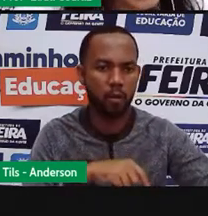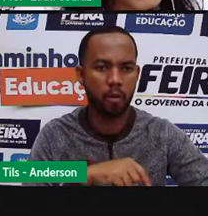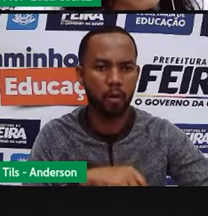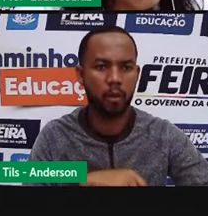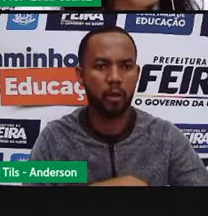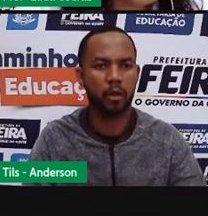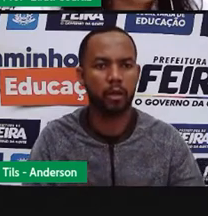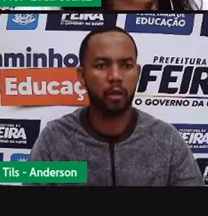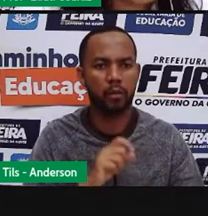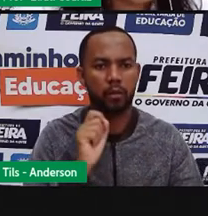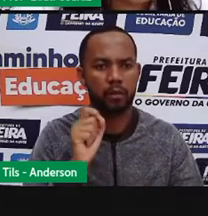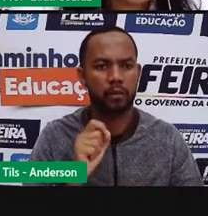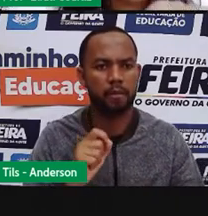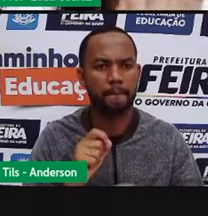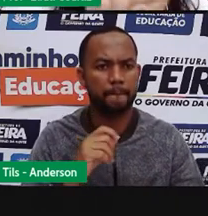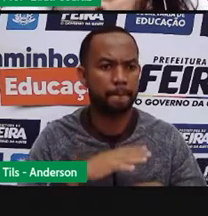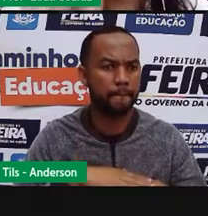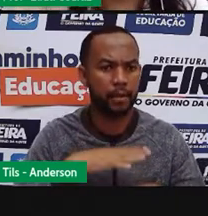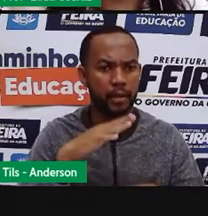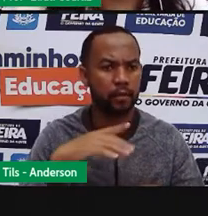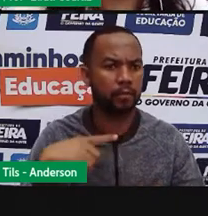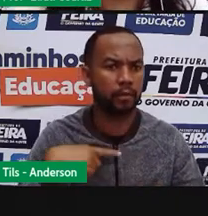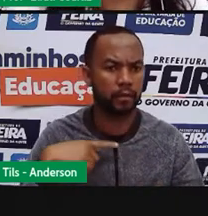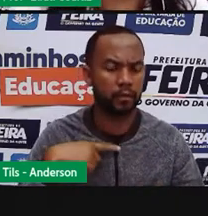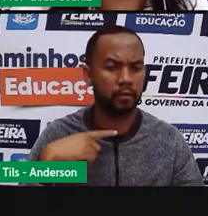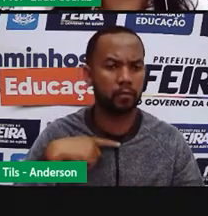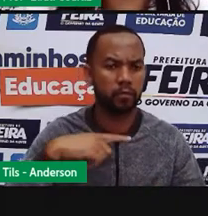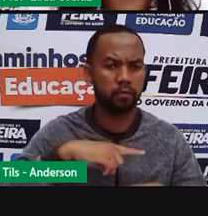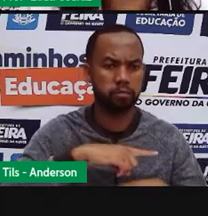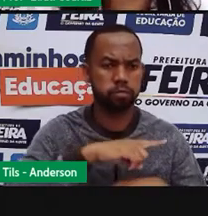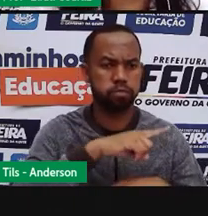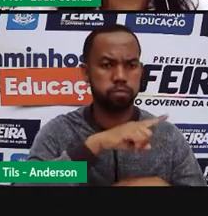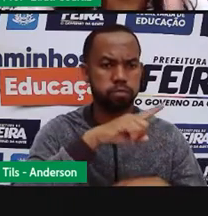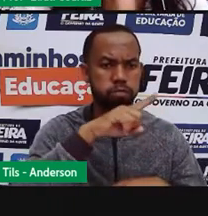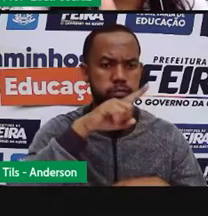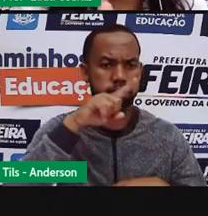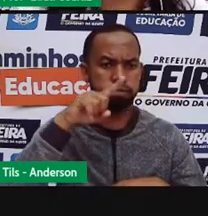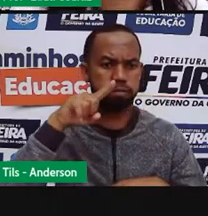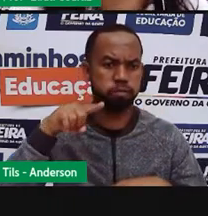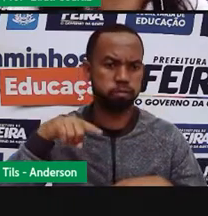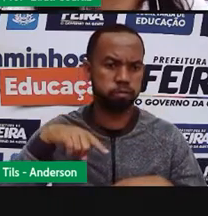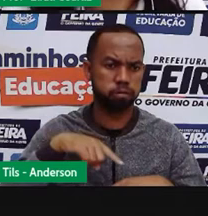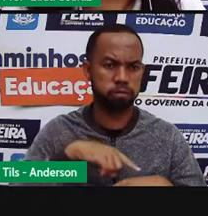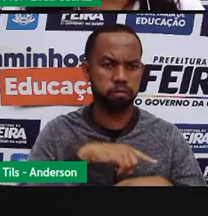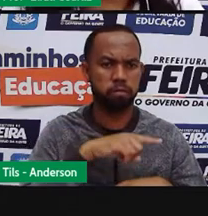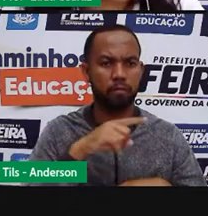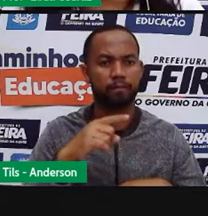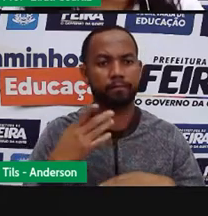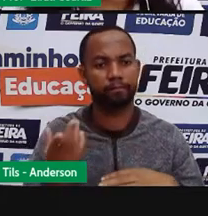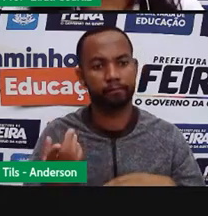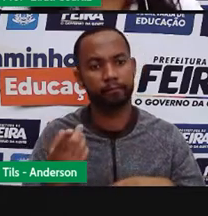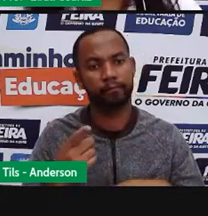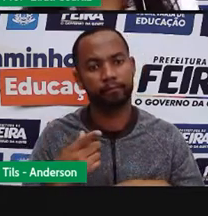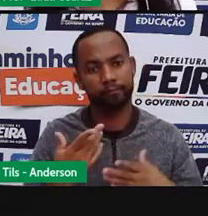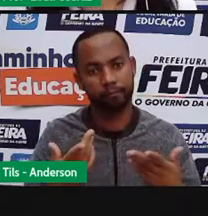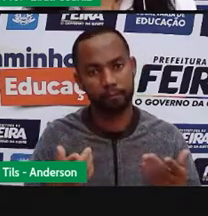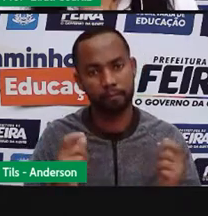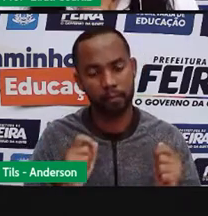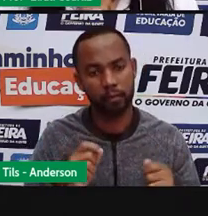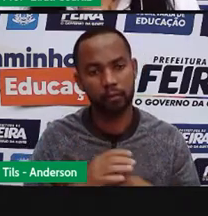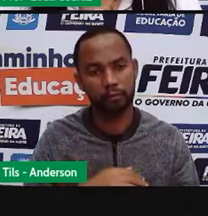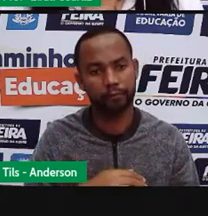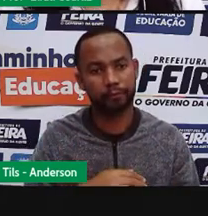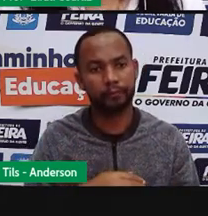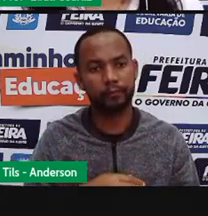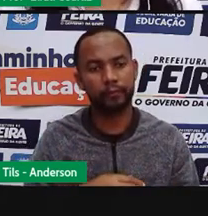esse ponteiro maior, ele tem que dar uma volta inteira no relógio. Já o